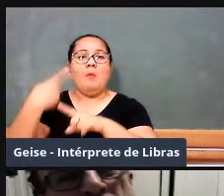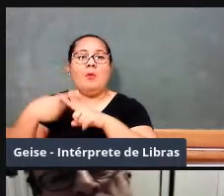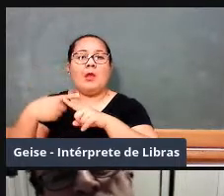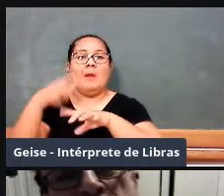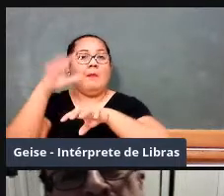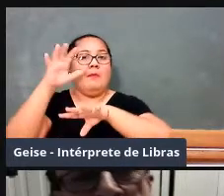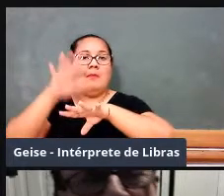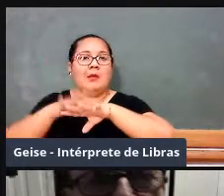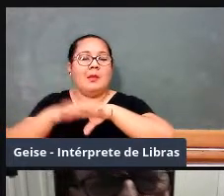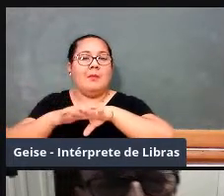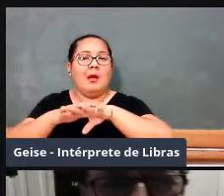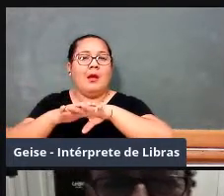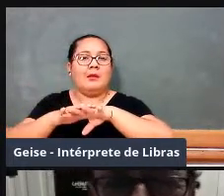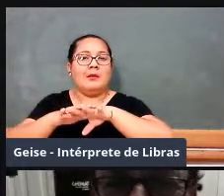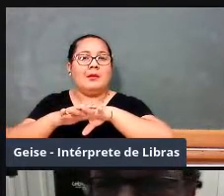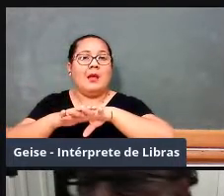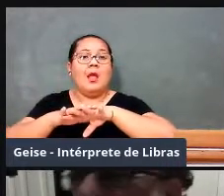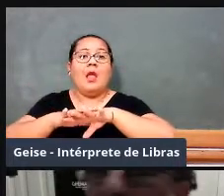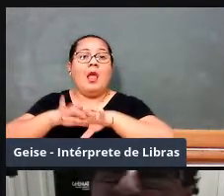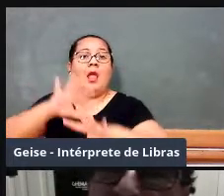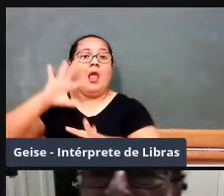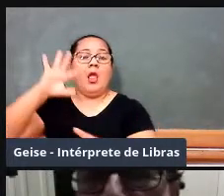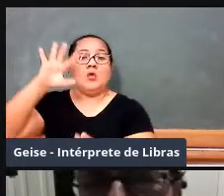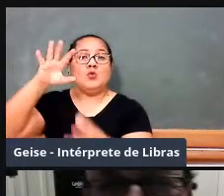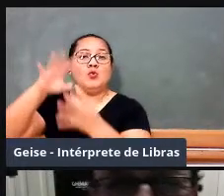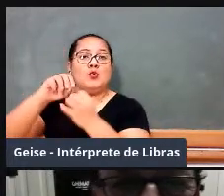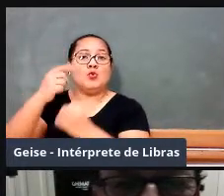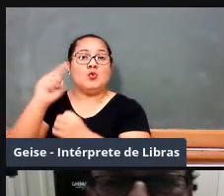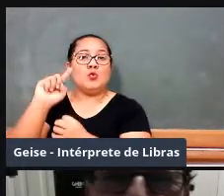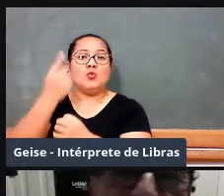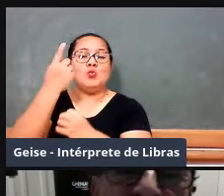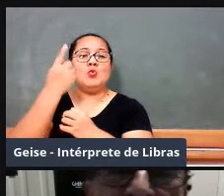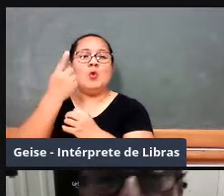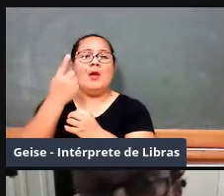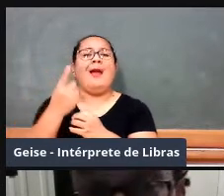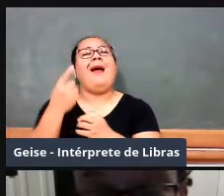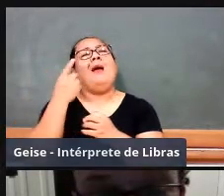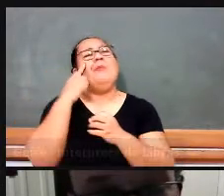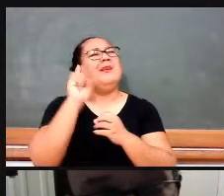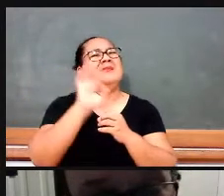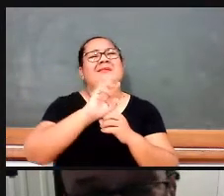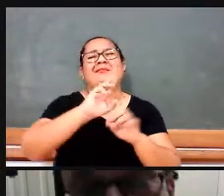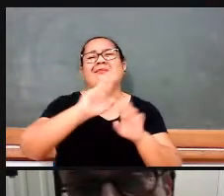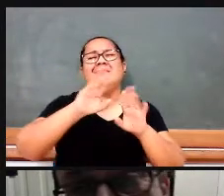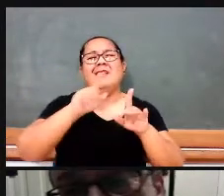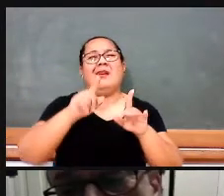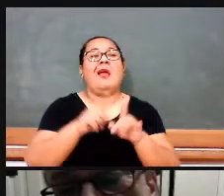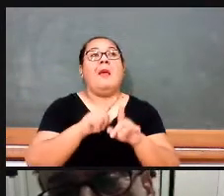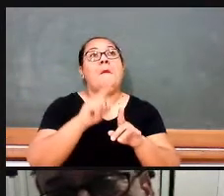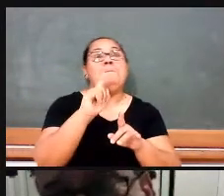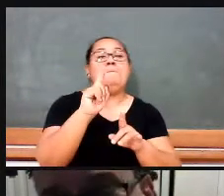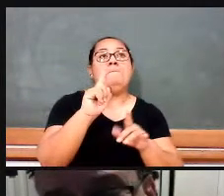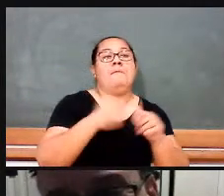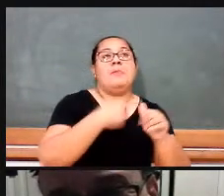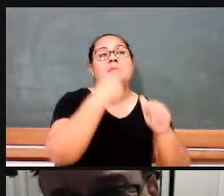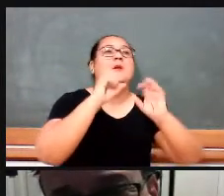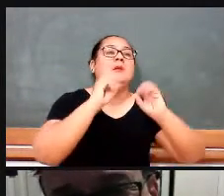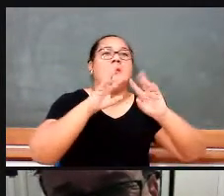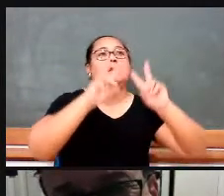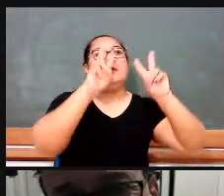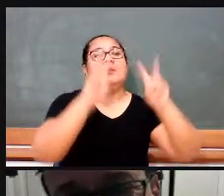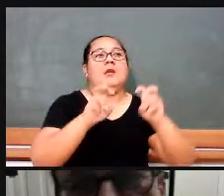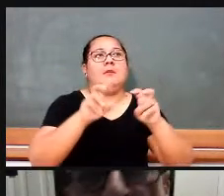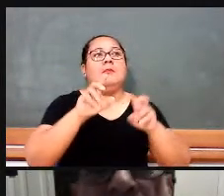ensinando só aritmética numa parte, depois só ensina geometria, depois só ensina álgebra, não. era preciso